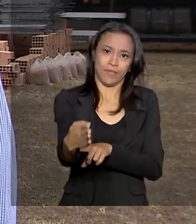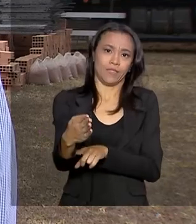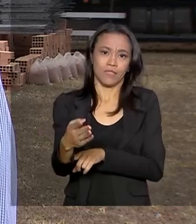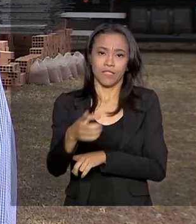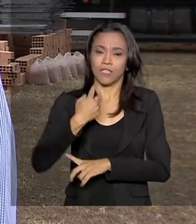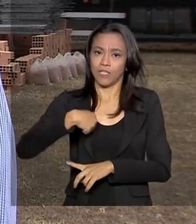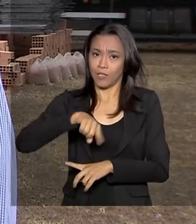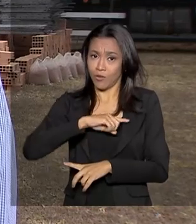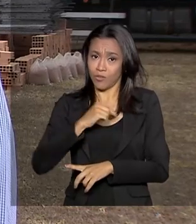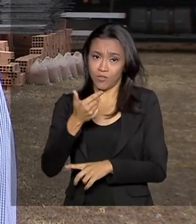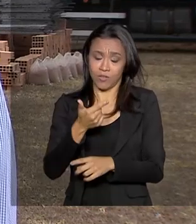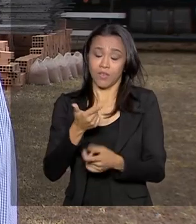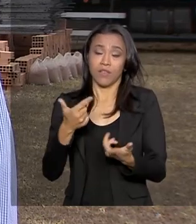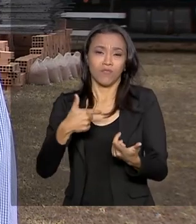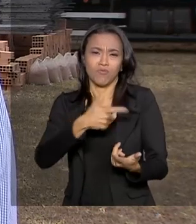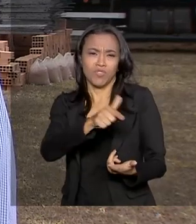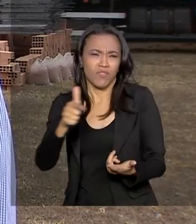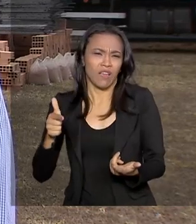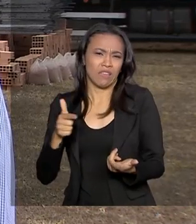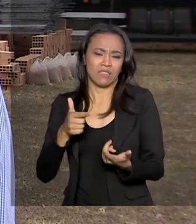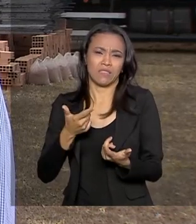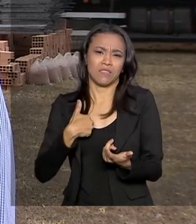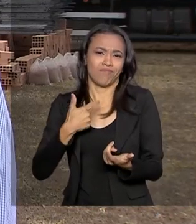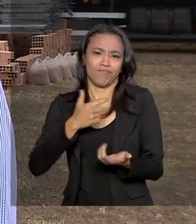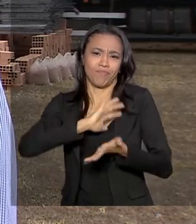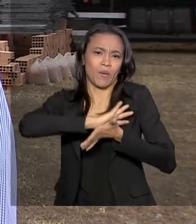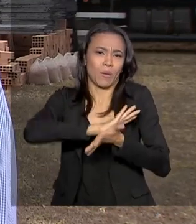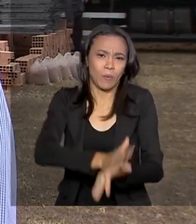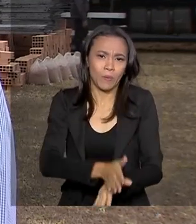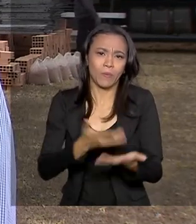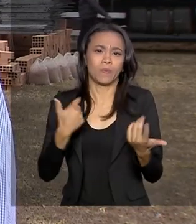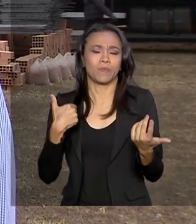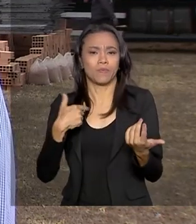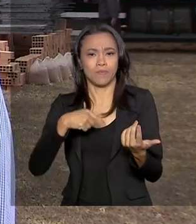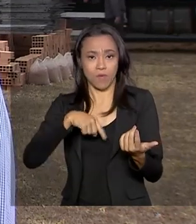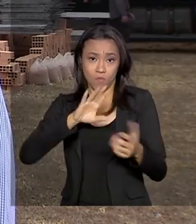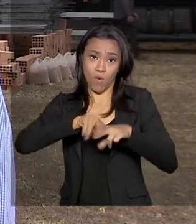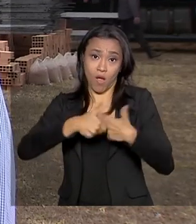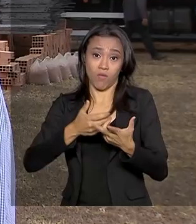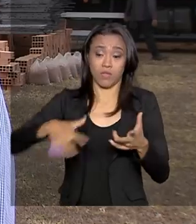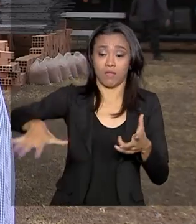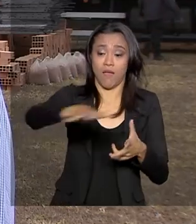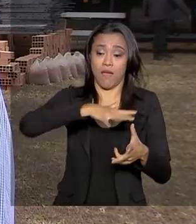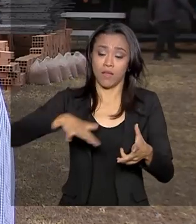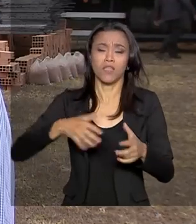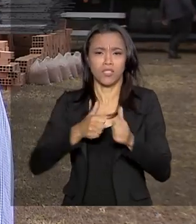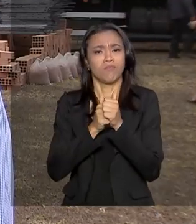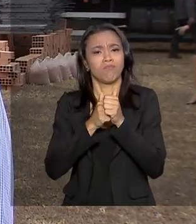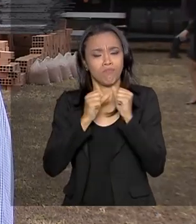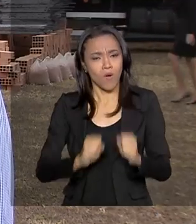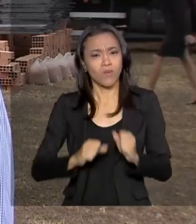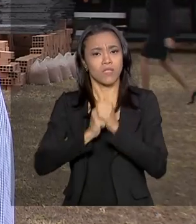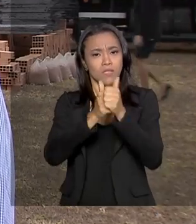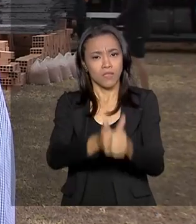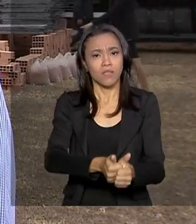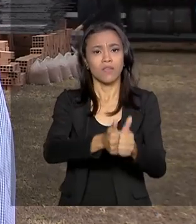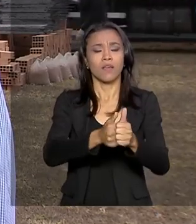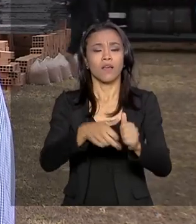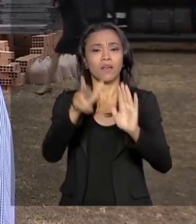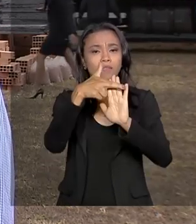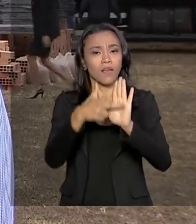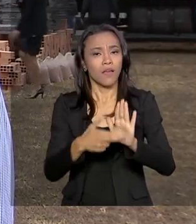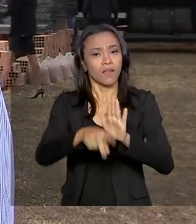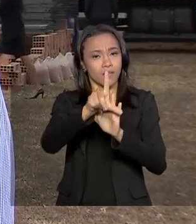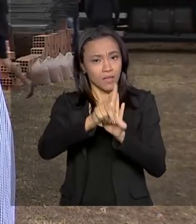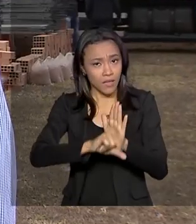discriminados em toda a região amazônica como estamos, possamos trabalhar dentro de uma legalidade, oferecendo este produto,